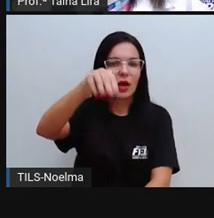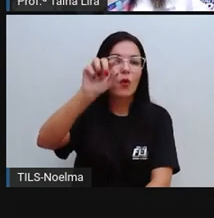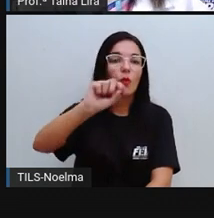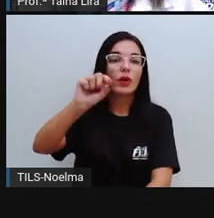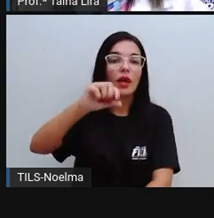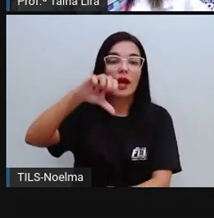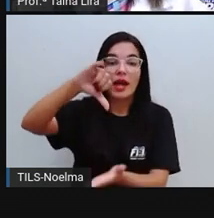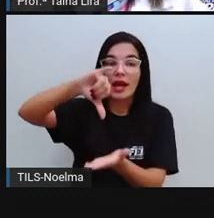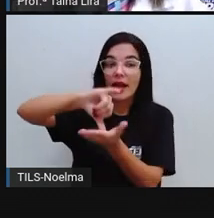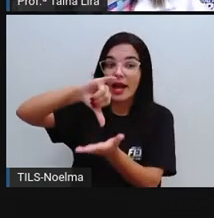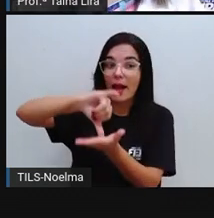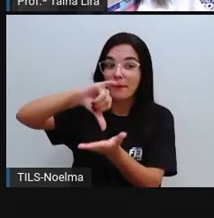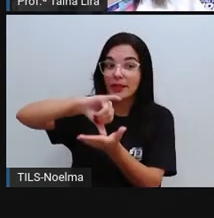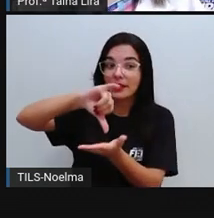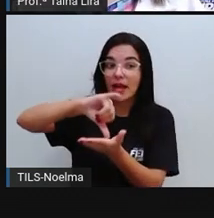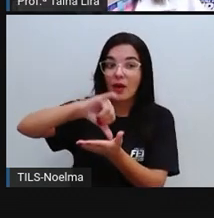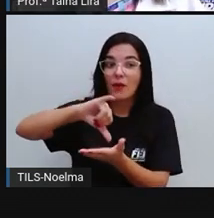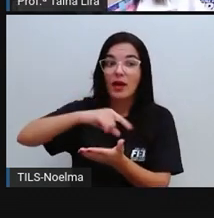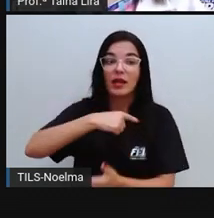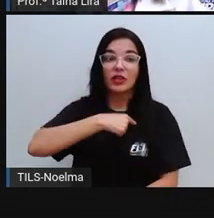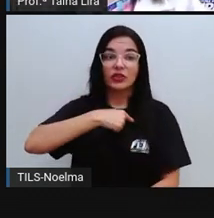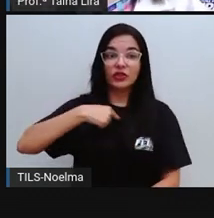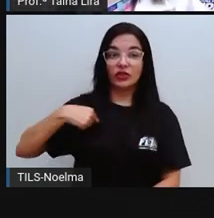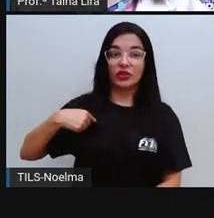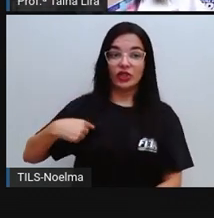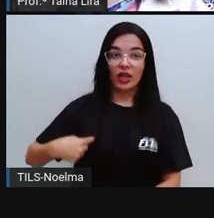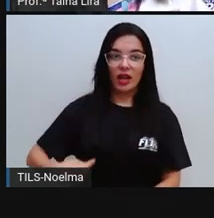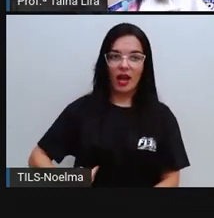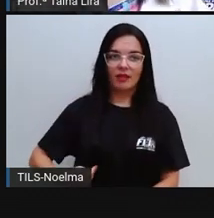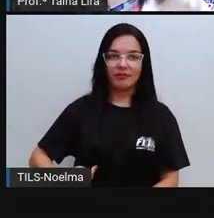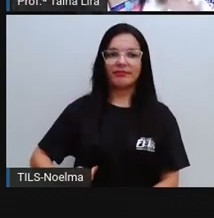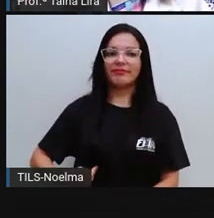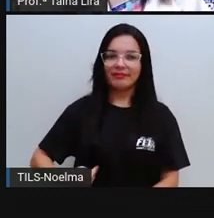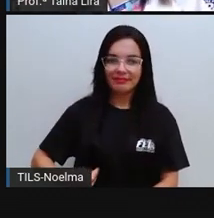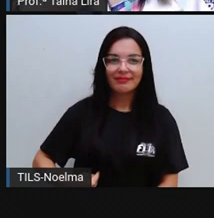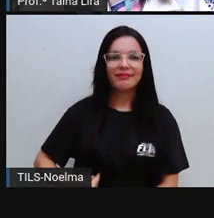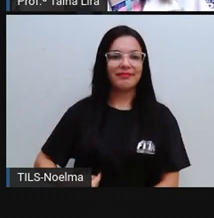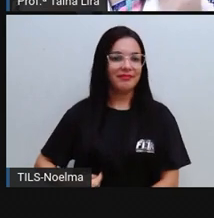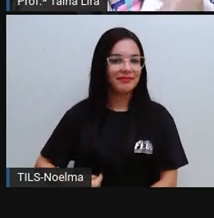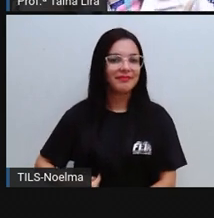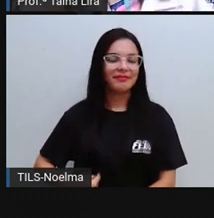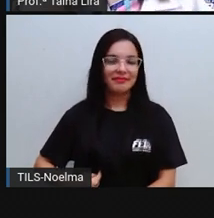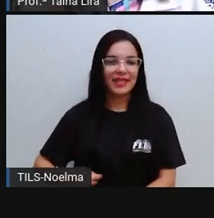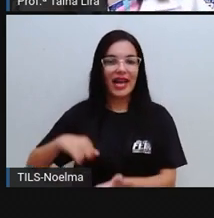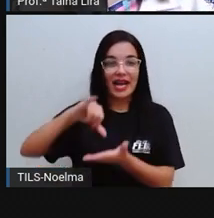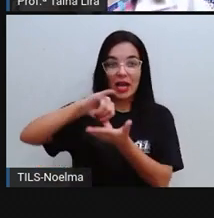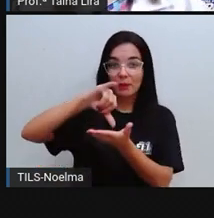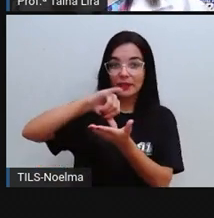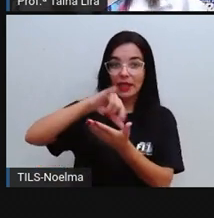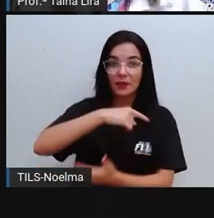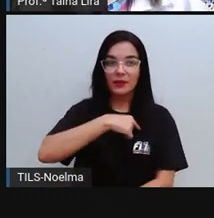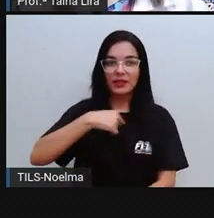da China, certo? É uma cidade chinesa que é a capital da China, tá bom?